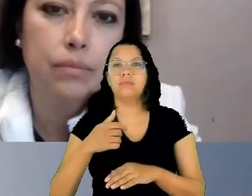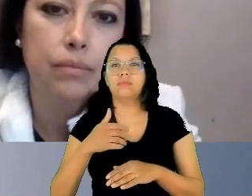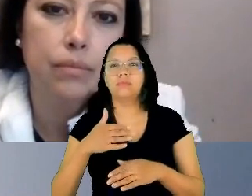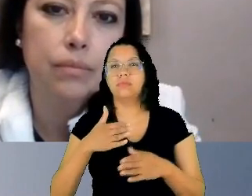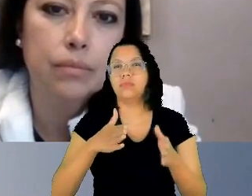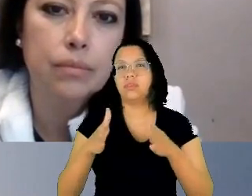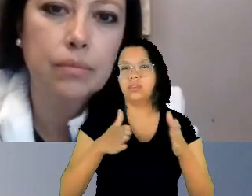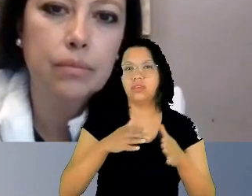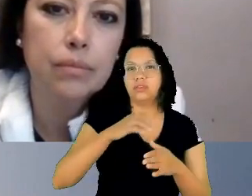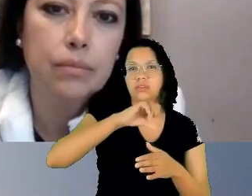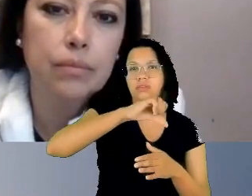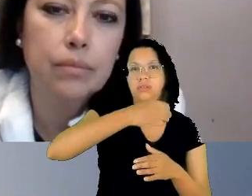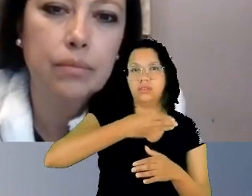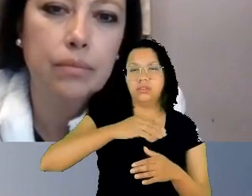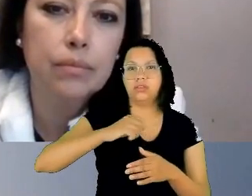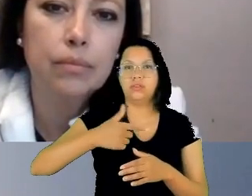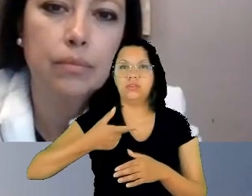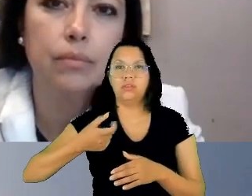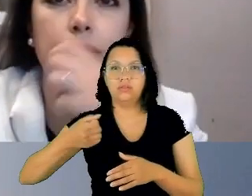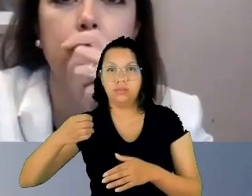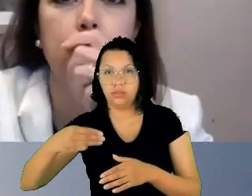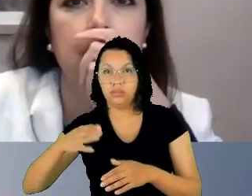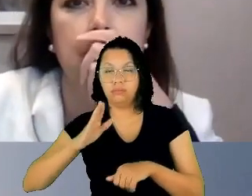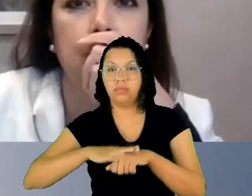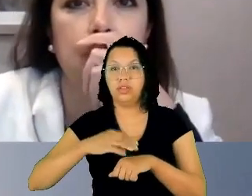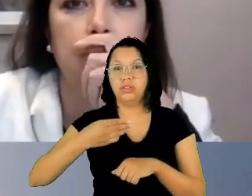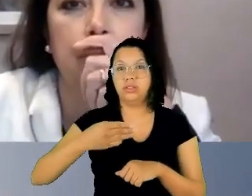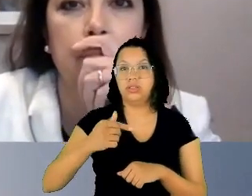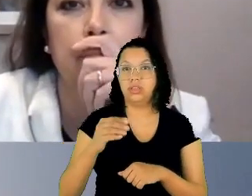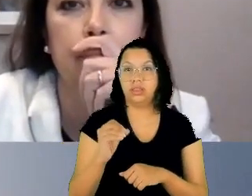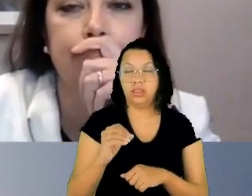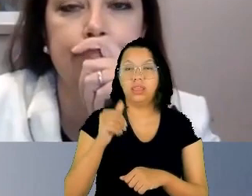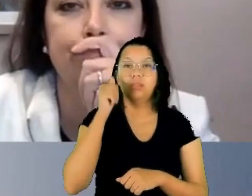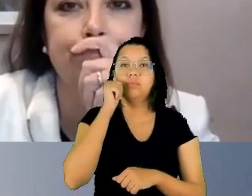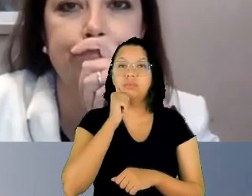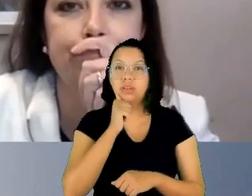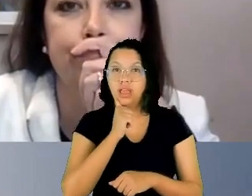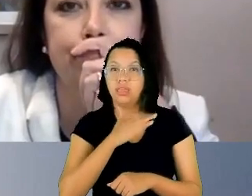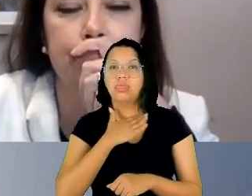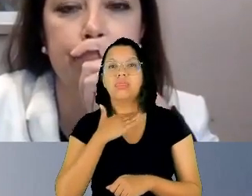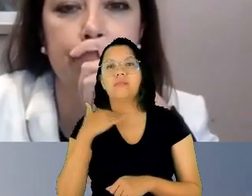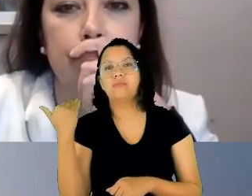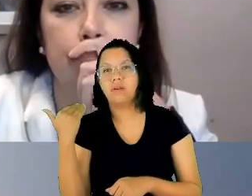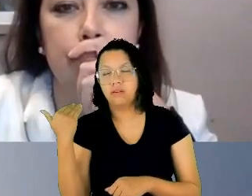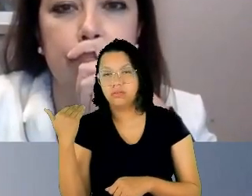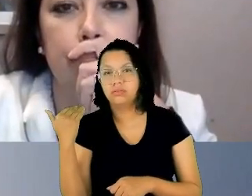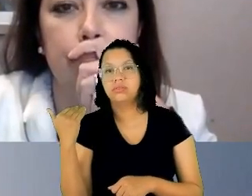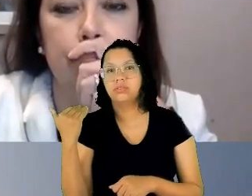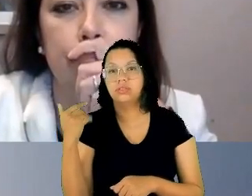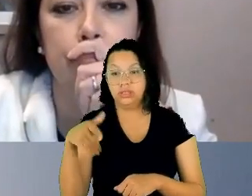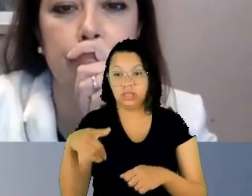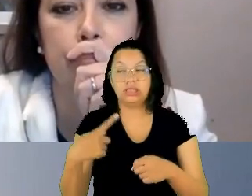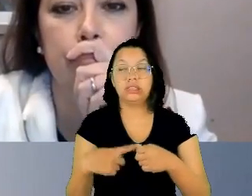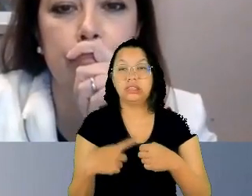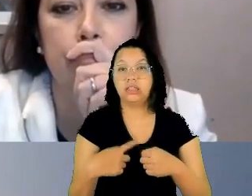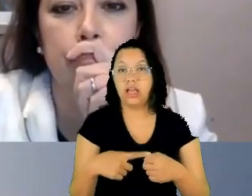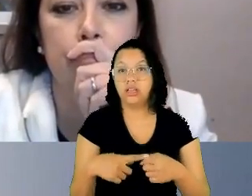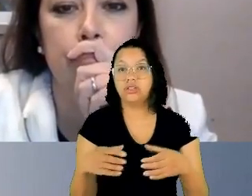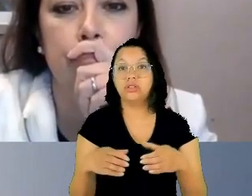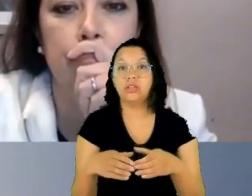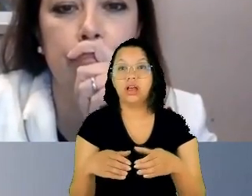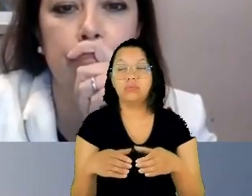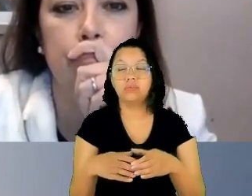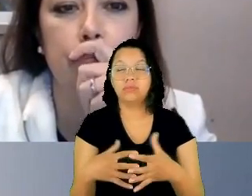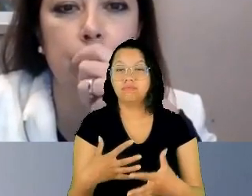mulheres tinham sido vítimas de assassinatos em Cidá Juárez. Na comissão é muito emocionante, é muito tocante,